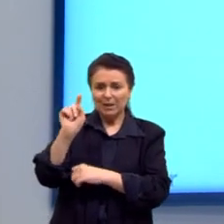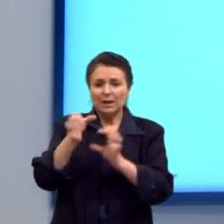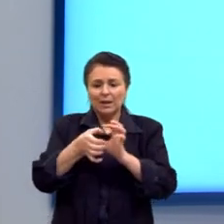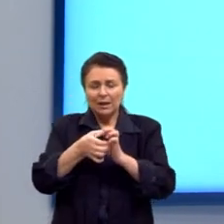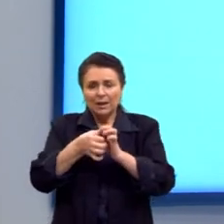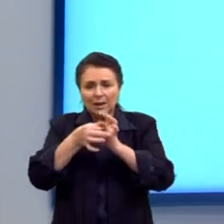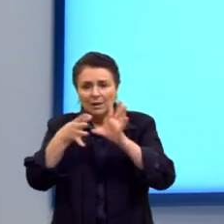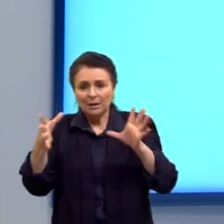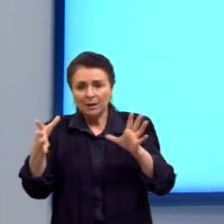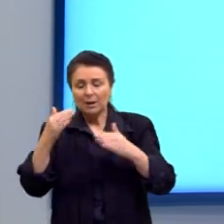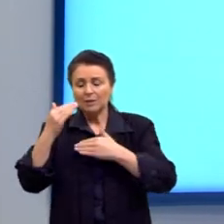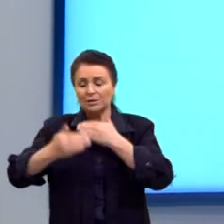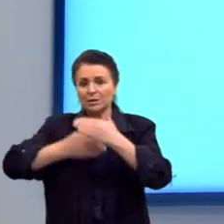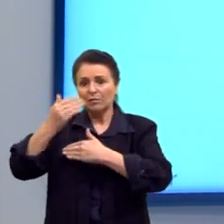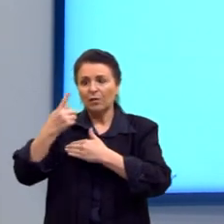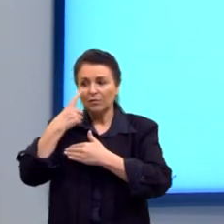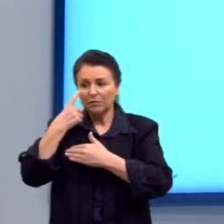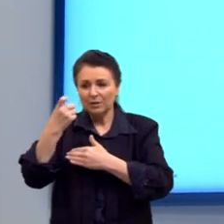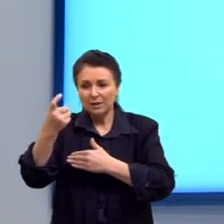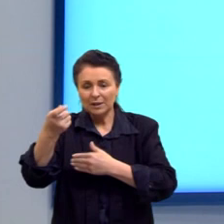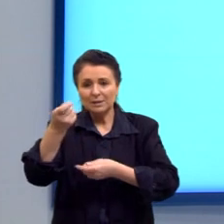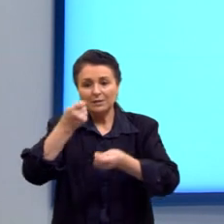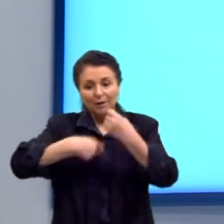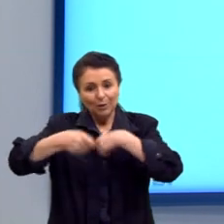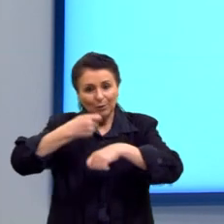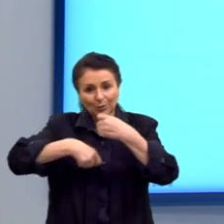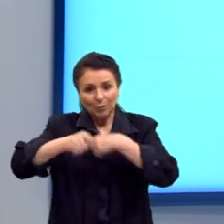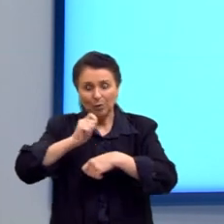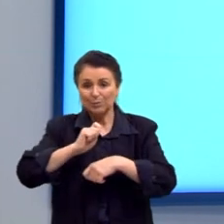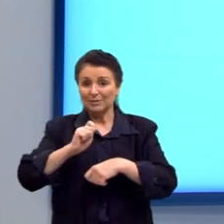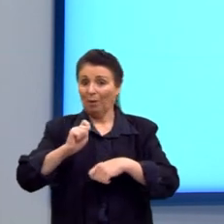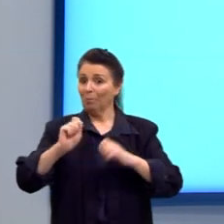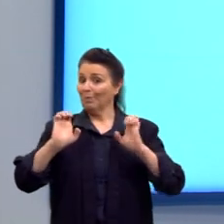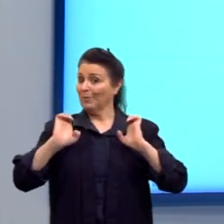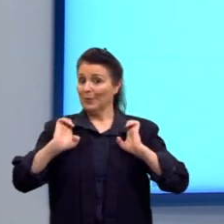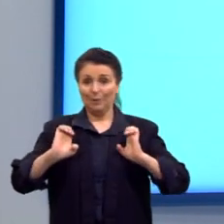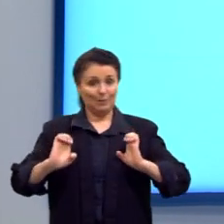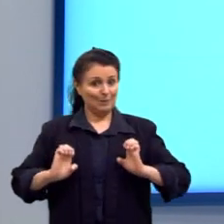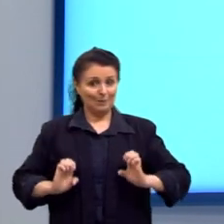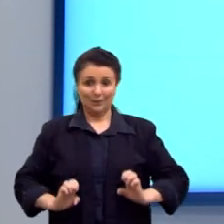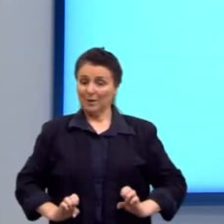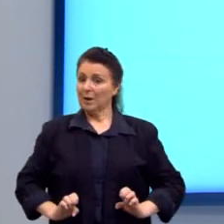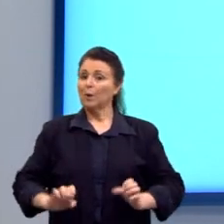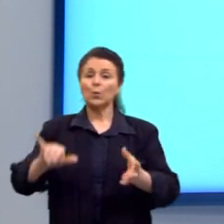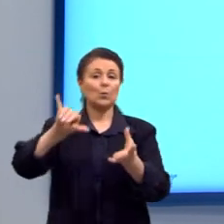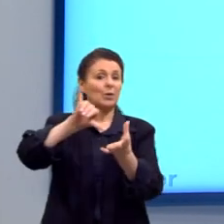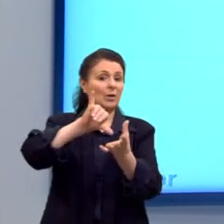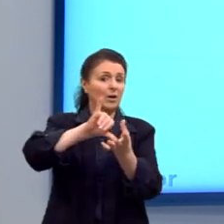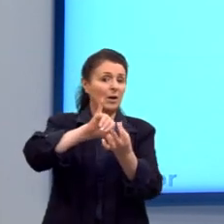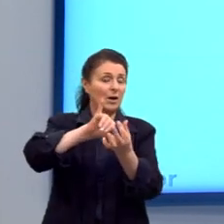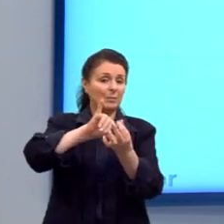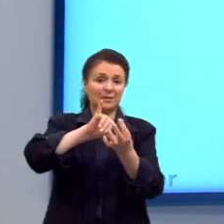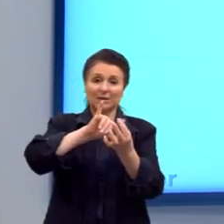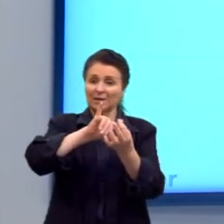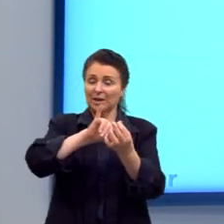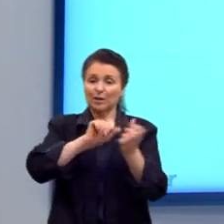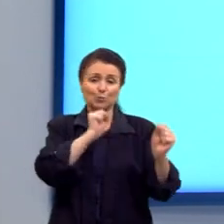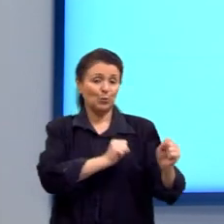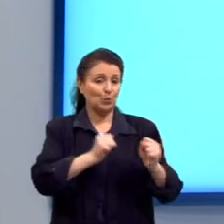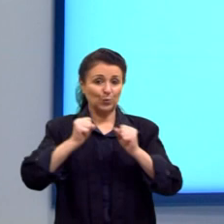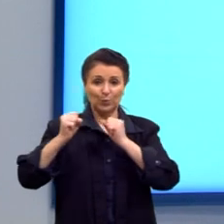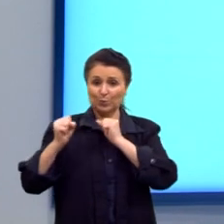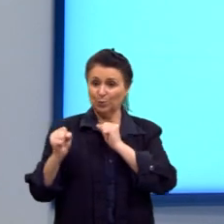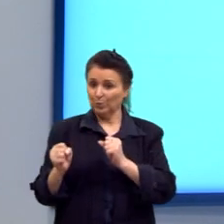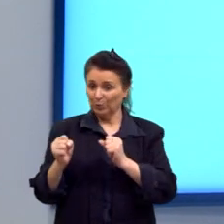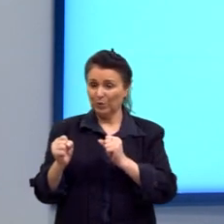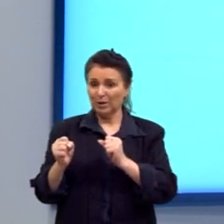eles desembocam em interesses econômicos, não éticos, desenvolvem o capitalismo, o imperialismo, favorecem